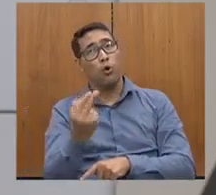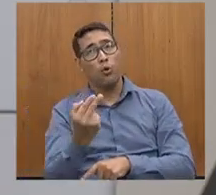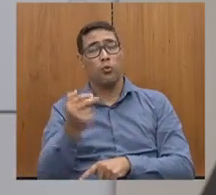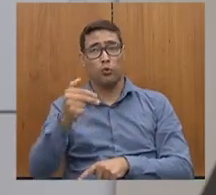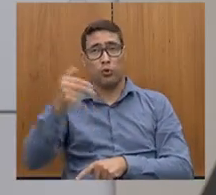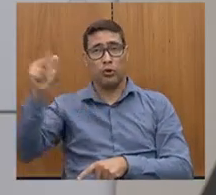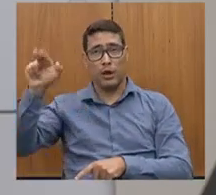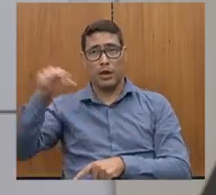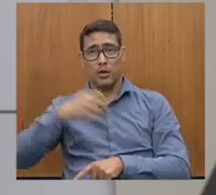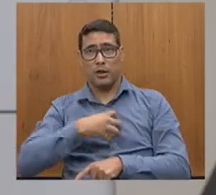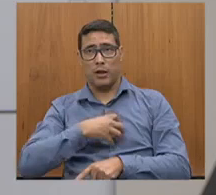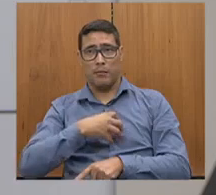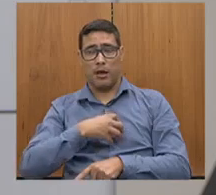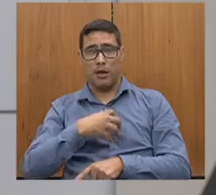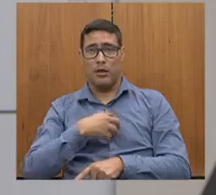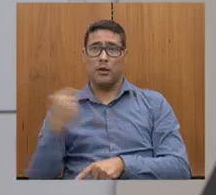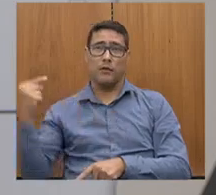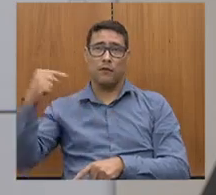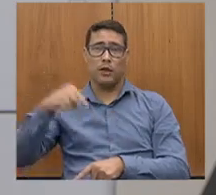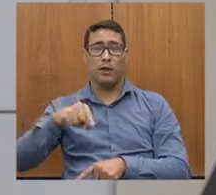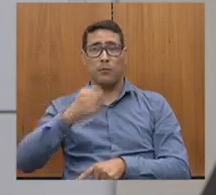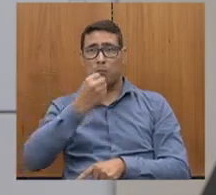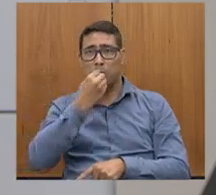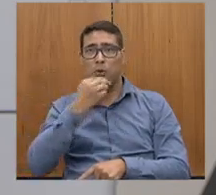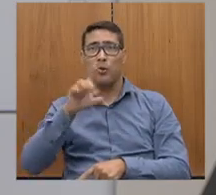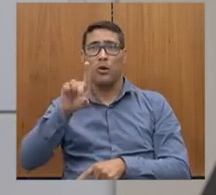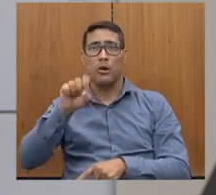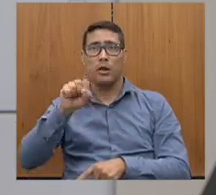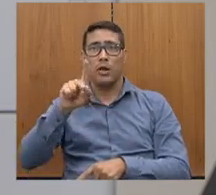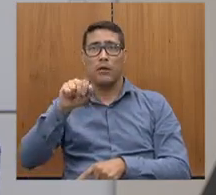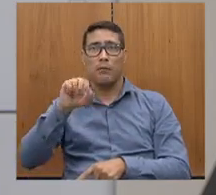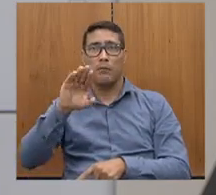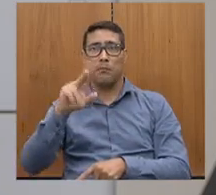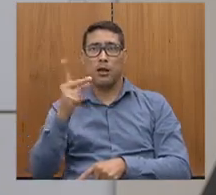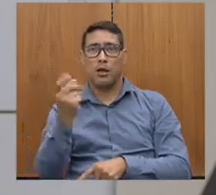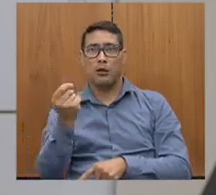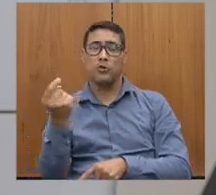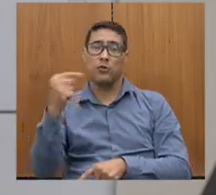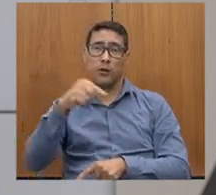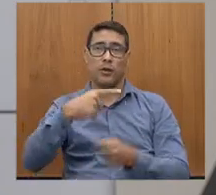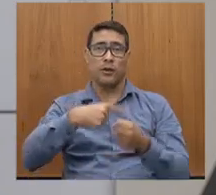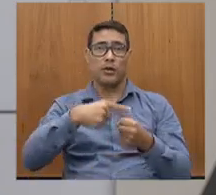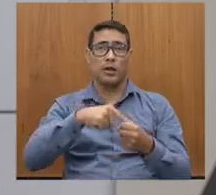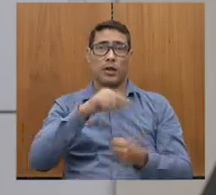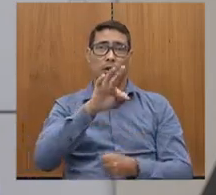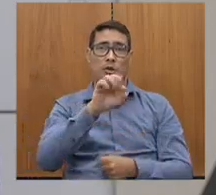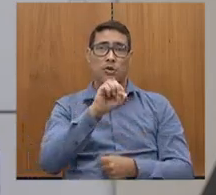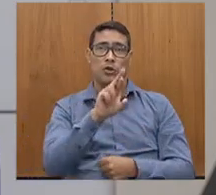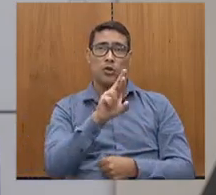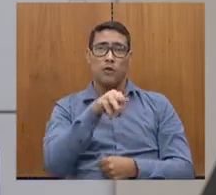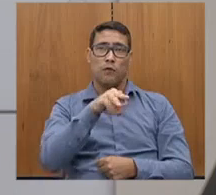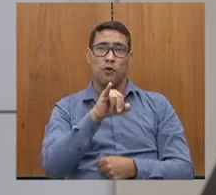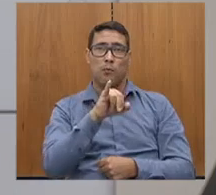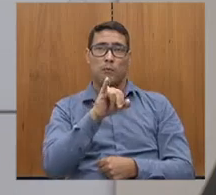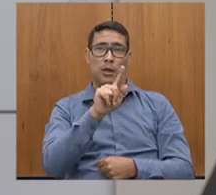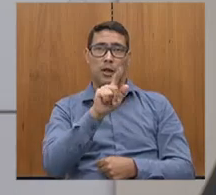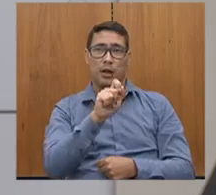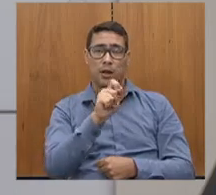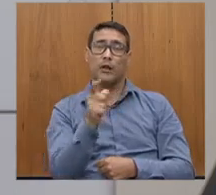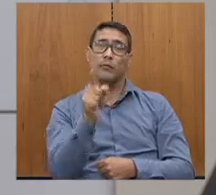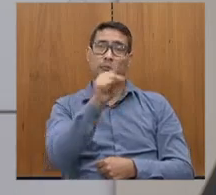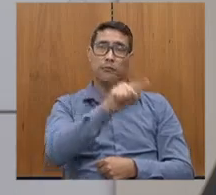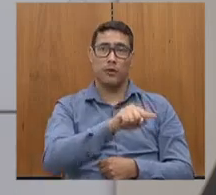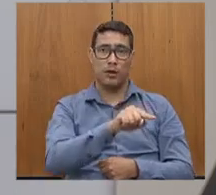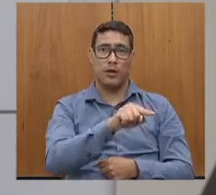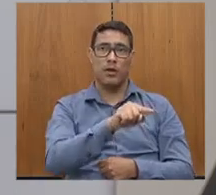ele sai em Bom Despacho, Bom Despacho, ele pega Formiga, Arcos, Bagua da Prata, Arcos, Formiga e vai em direção a